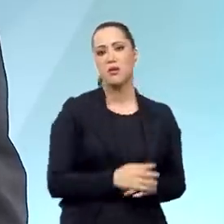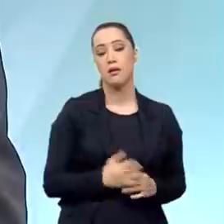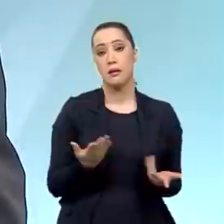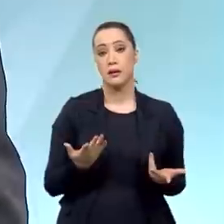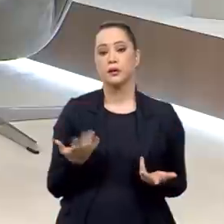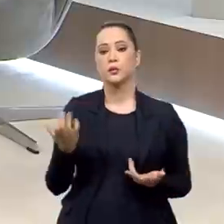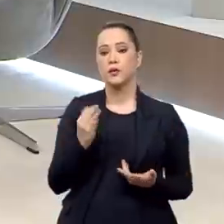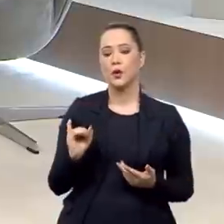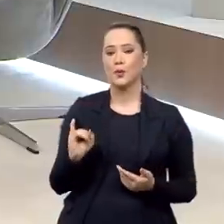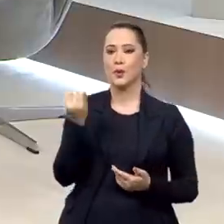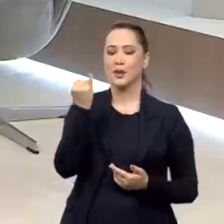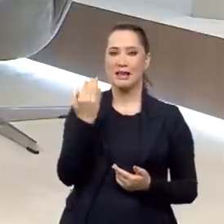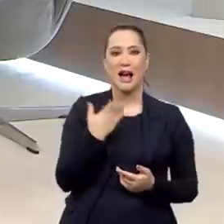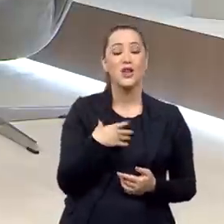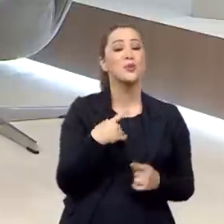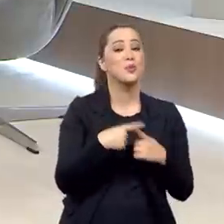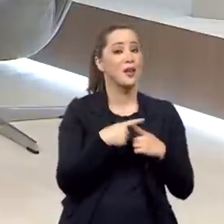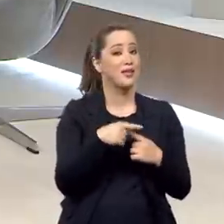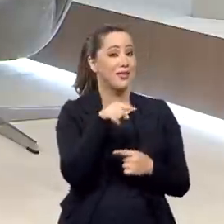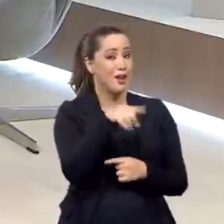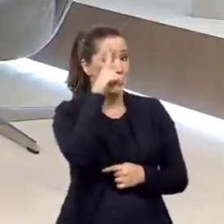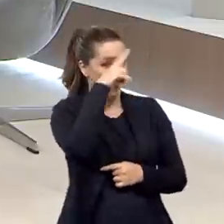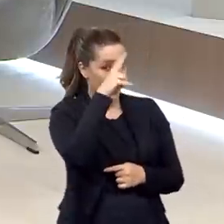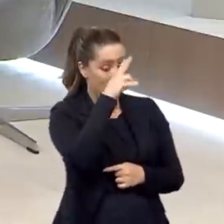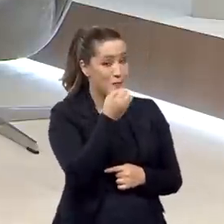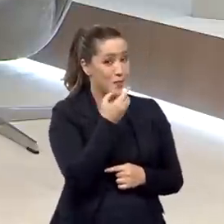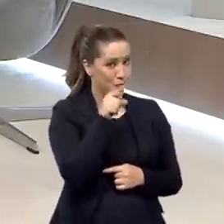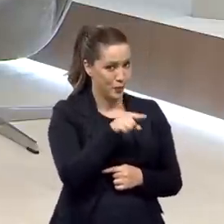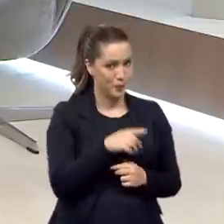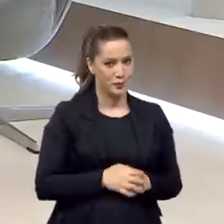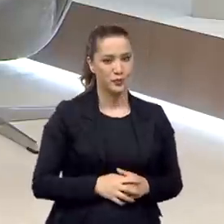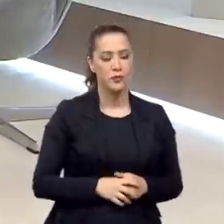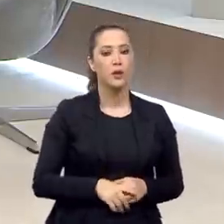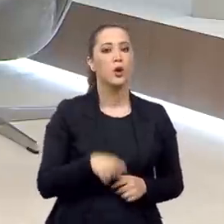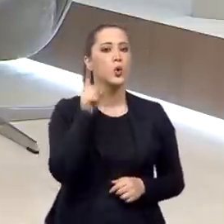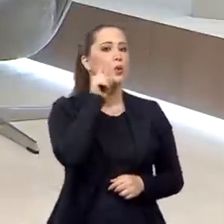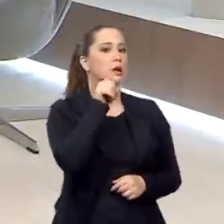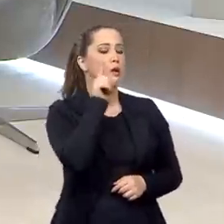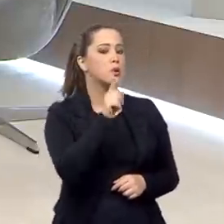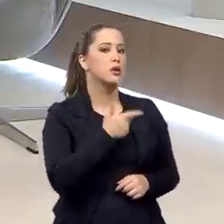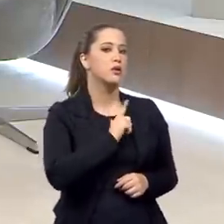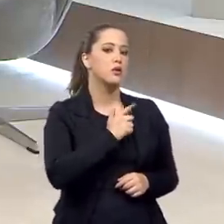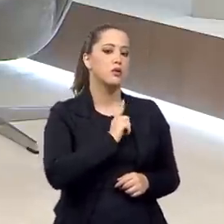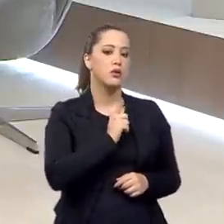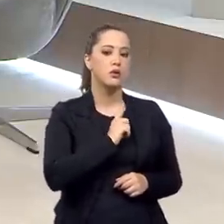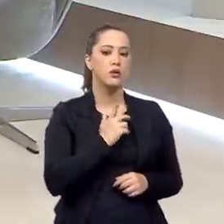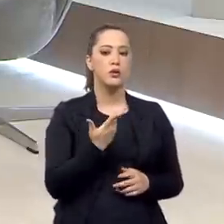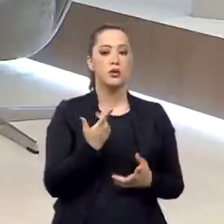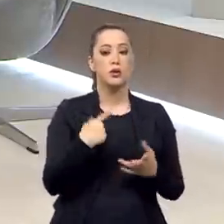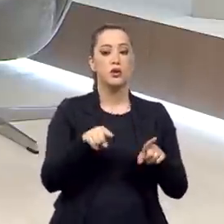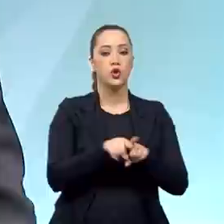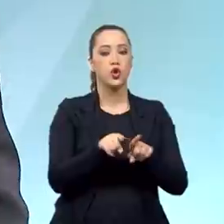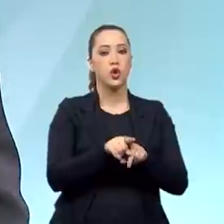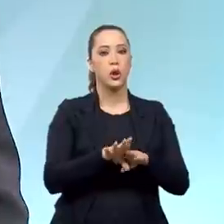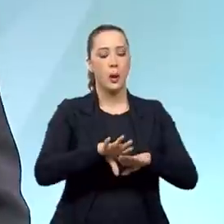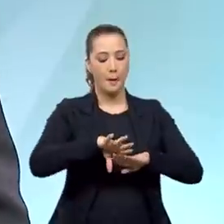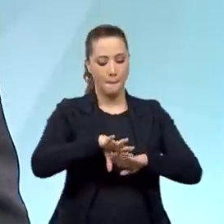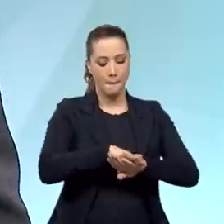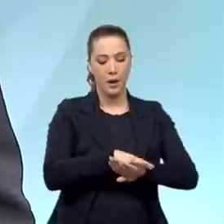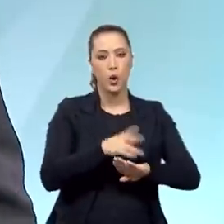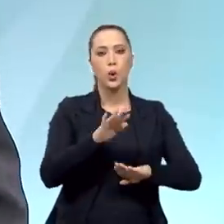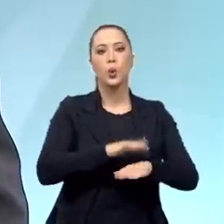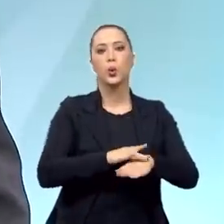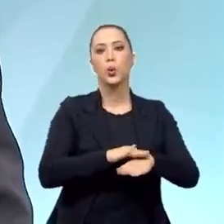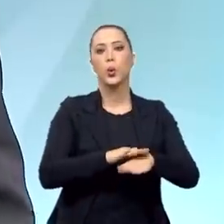aproveitar, porque tem uma história muito curiosa acerca disso. Os americanos tinham muito o que se chamava, naquela época, pé de trincheira e pé de atleta. E,